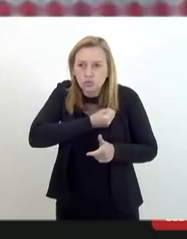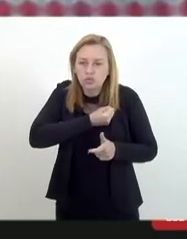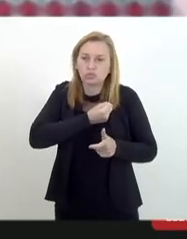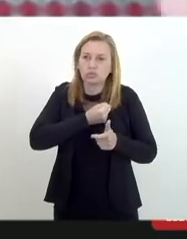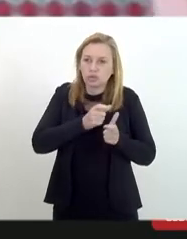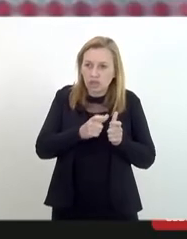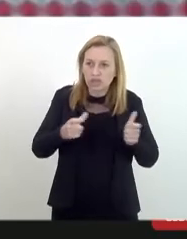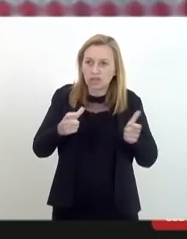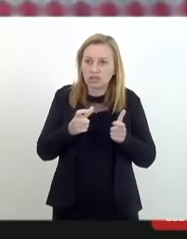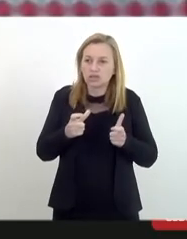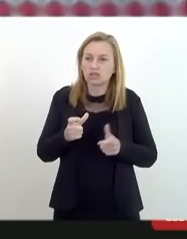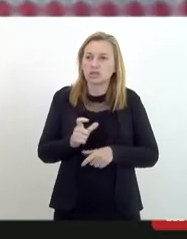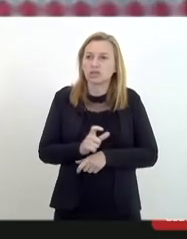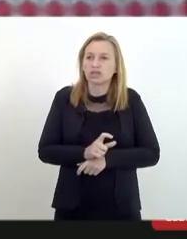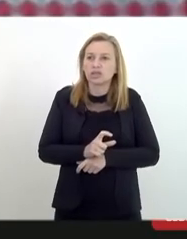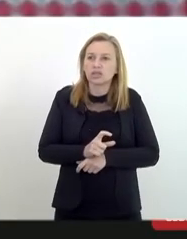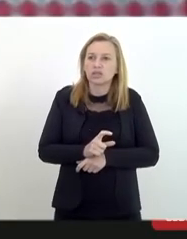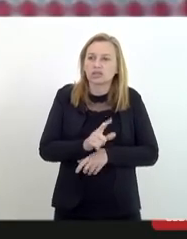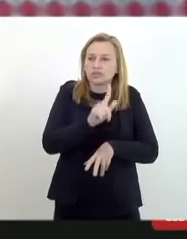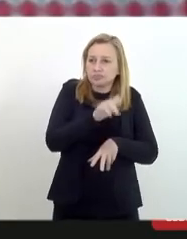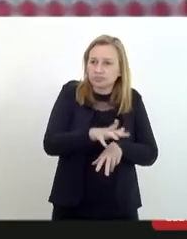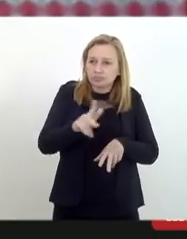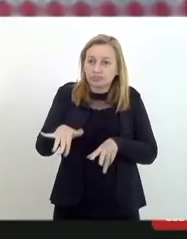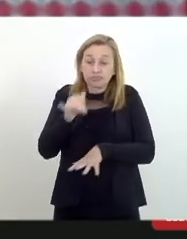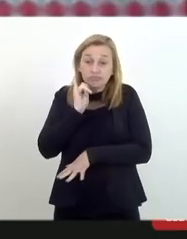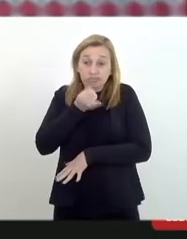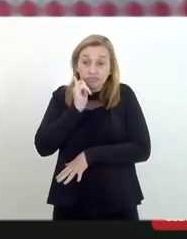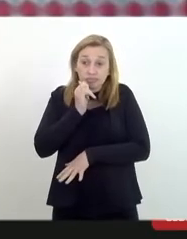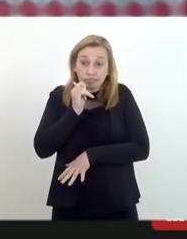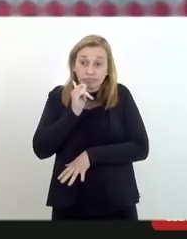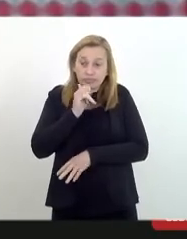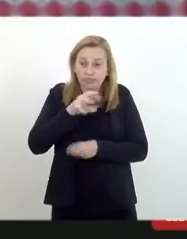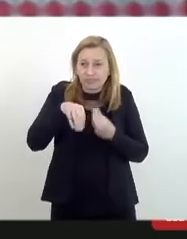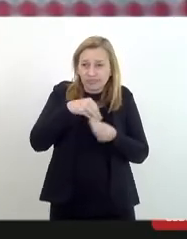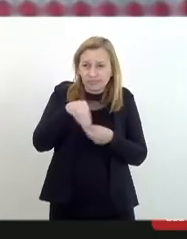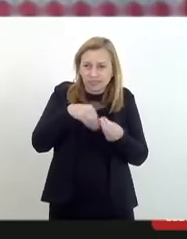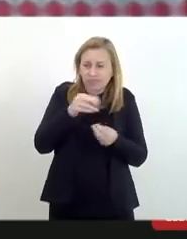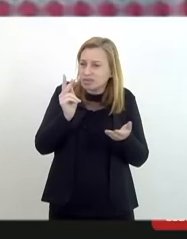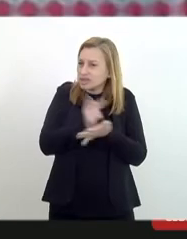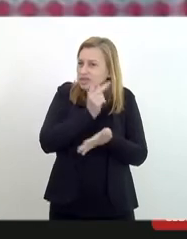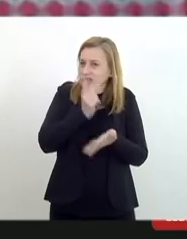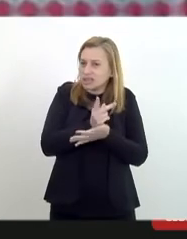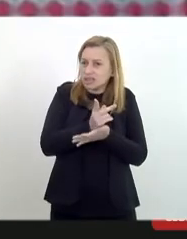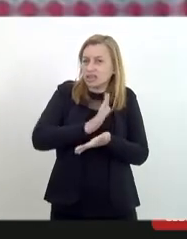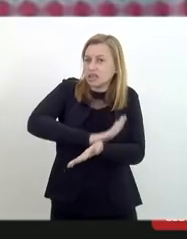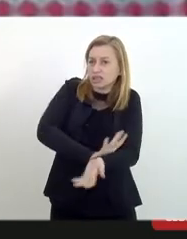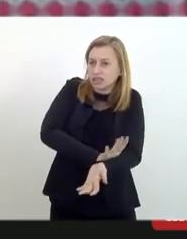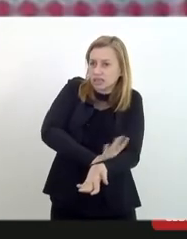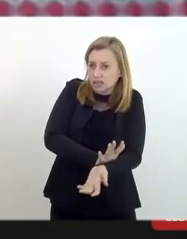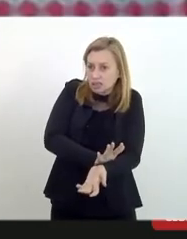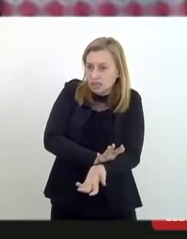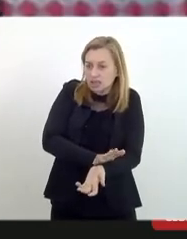essas dinâmicas de narrativa são contaminadas por processos racistas